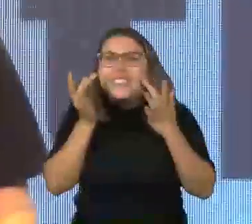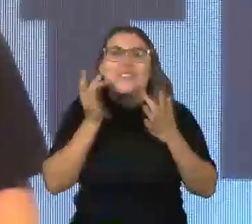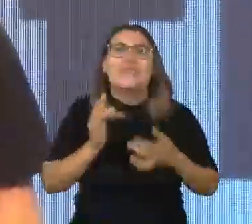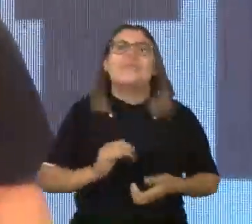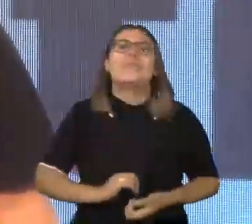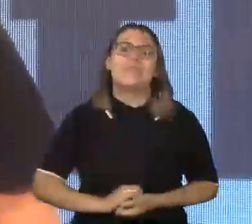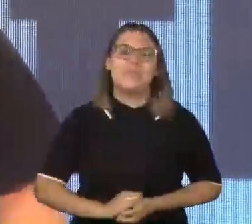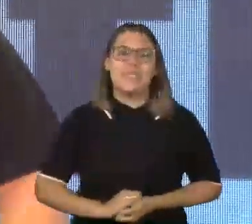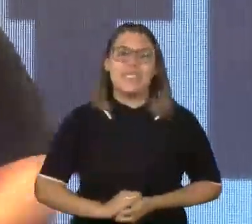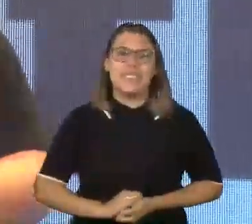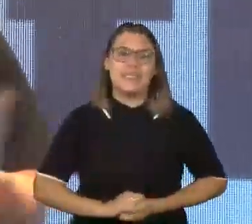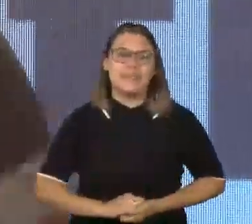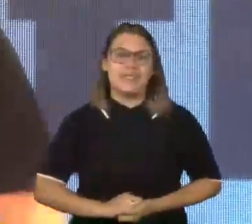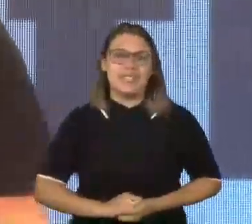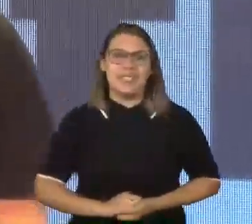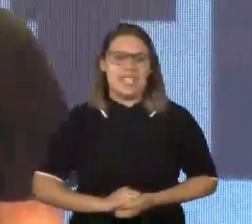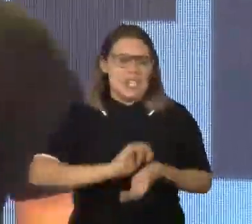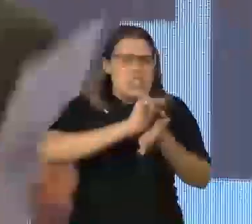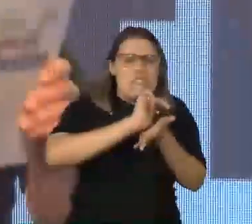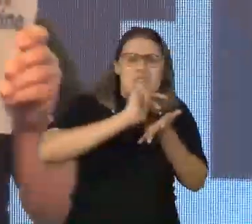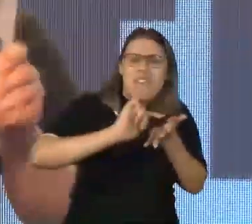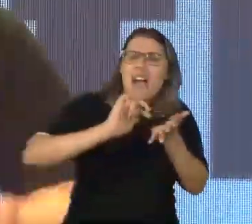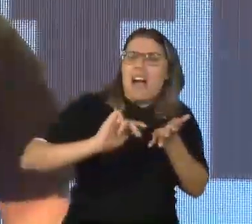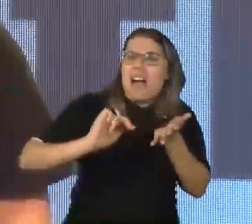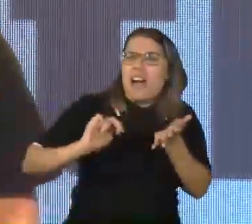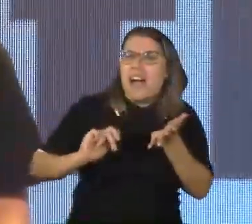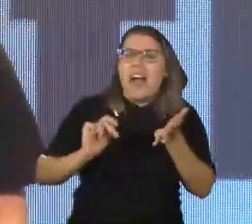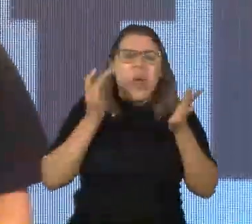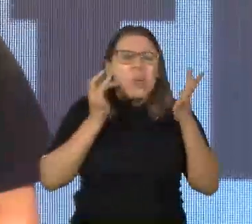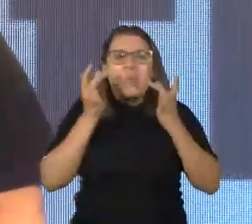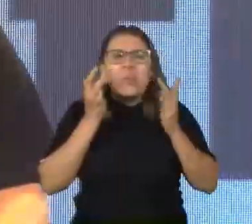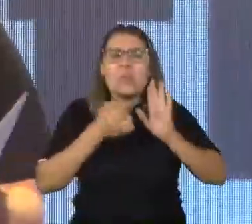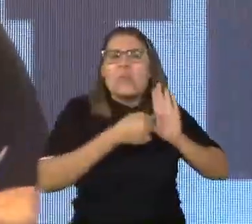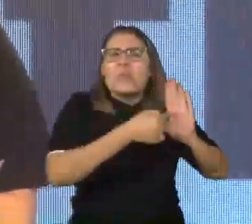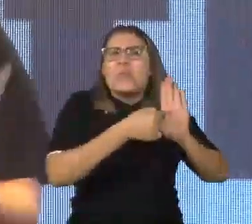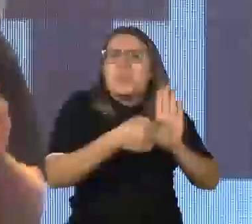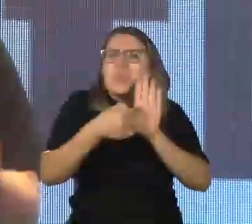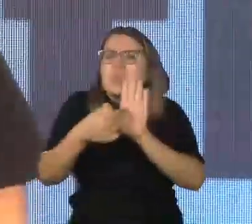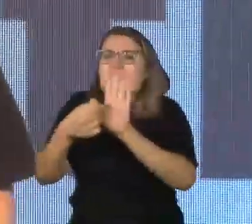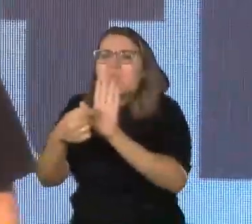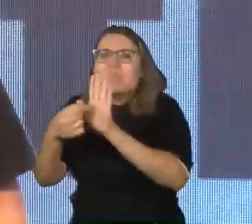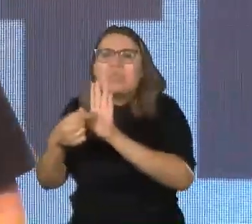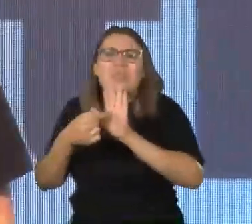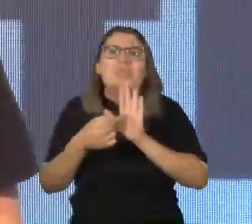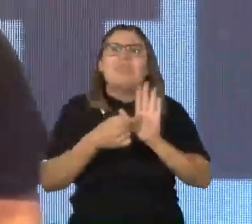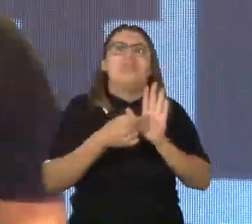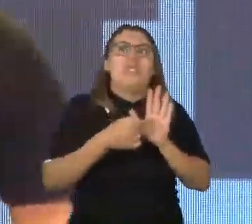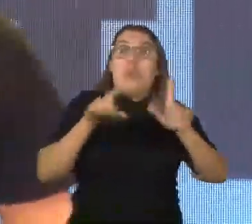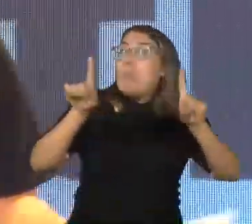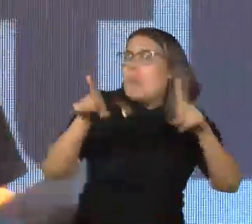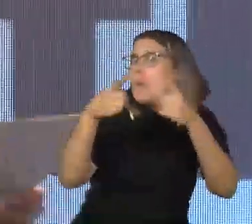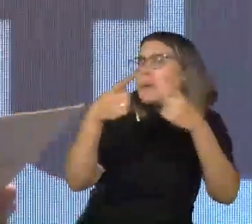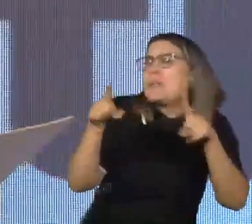E já estou em muitas peças e atualmente ensaio um musical.